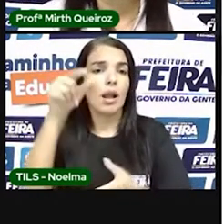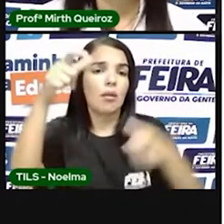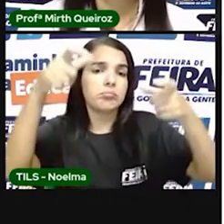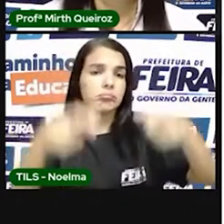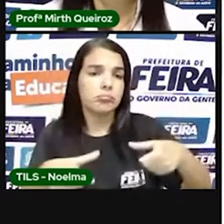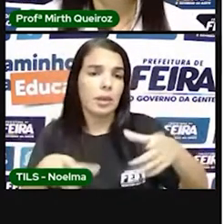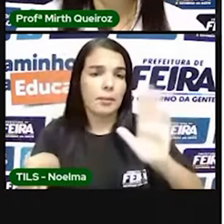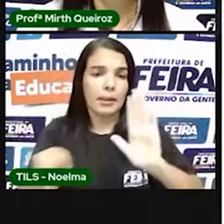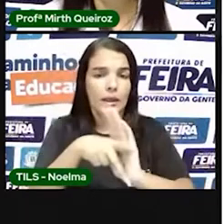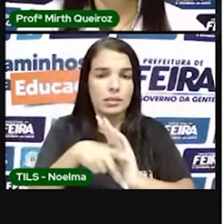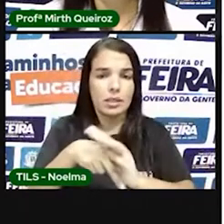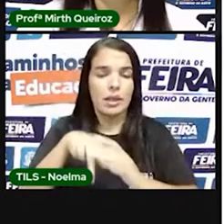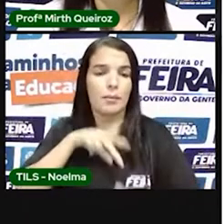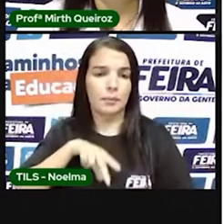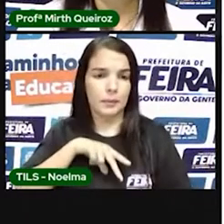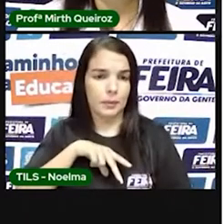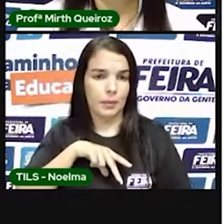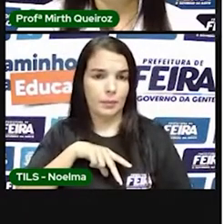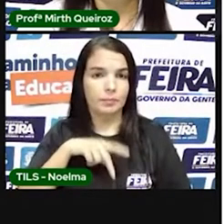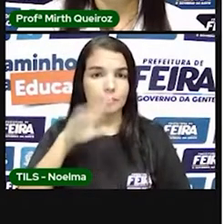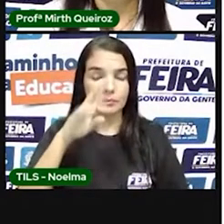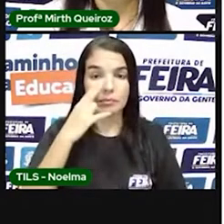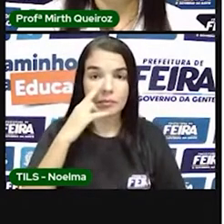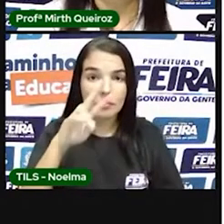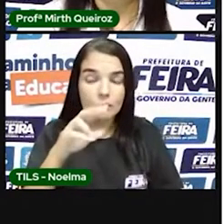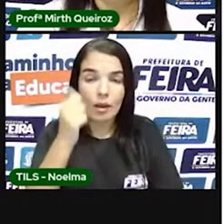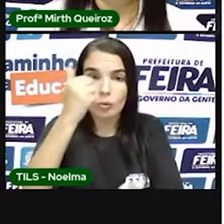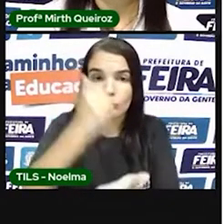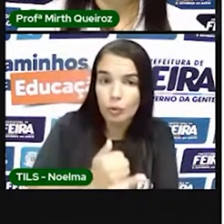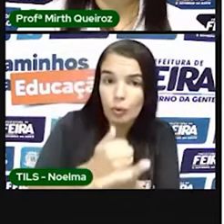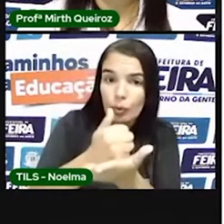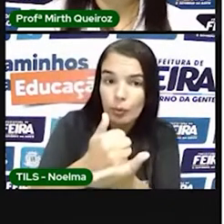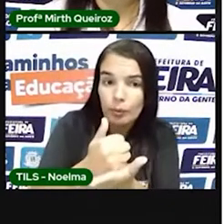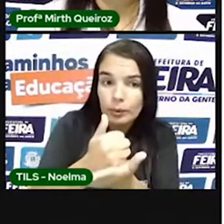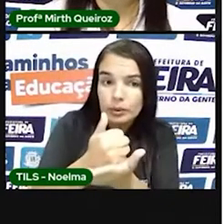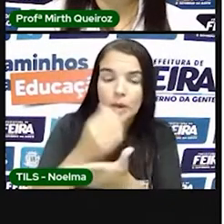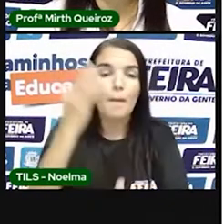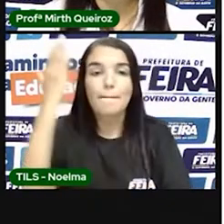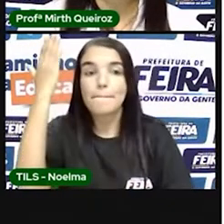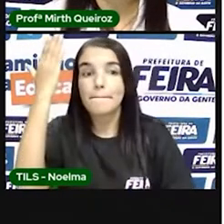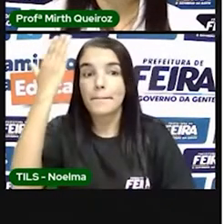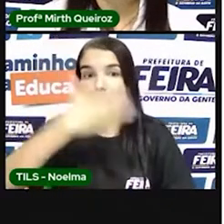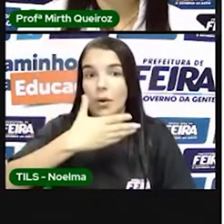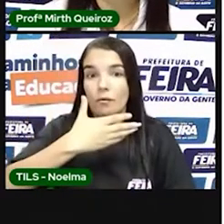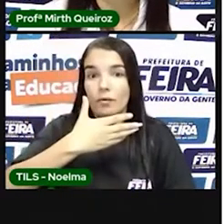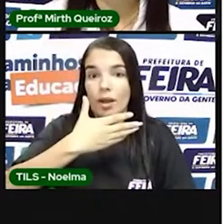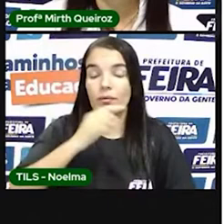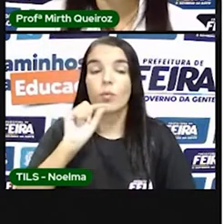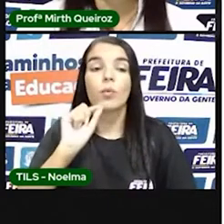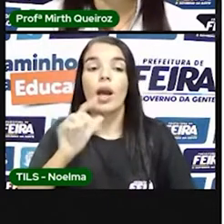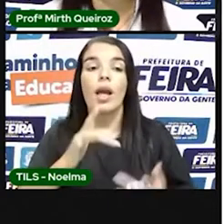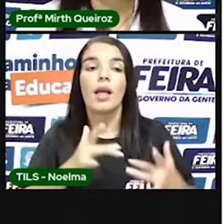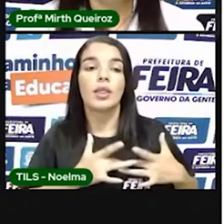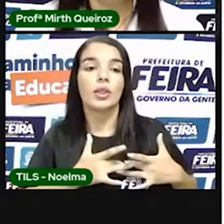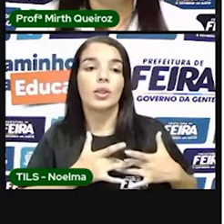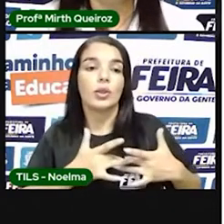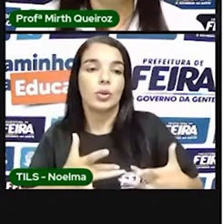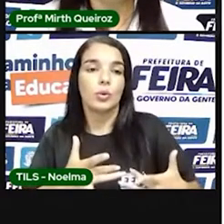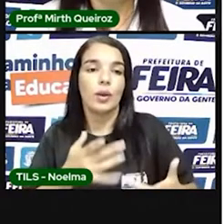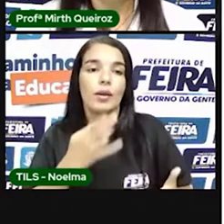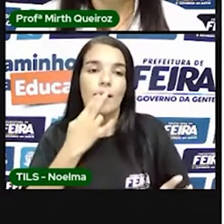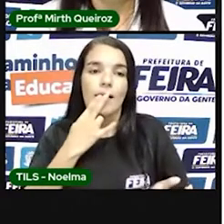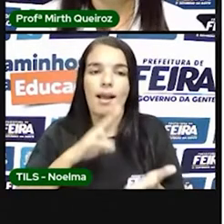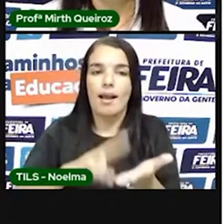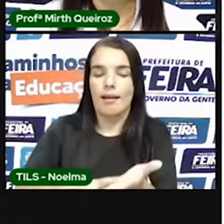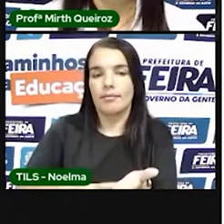Os documentos que comprovavam o direito de posse das terras eram cartas de doação. Só que lembrando